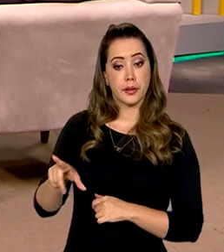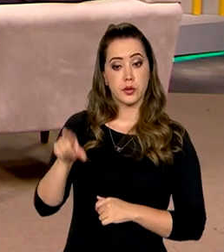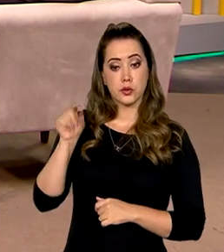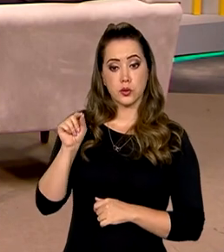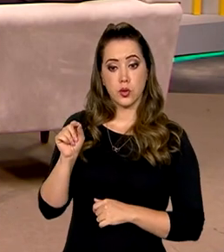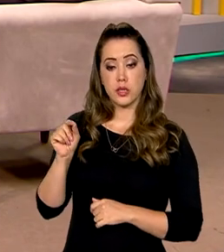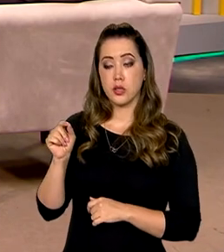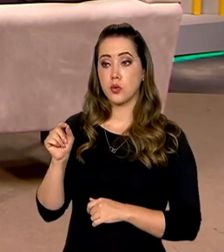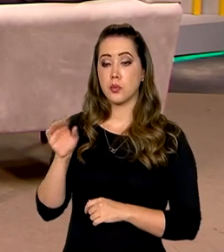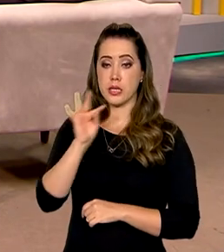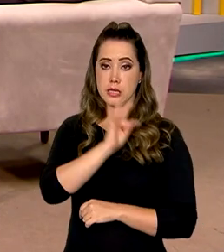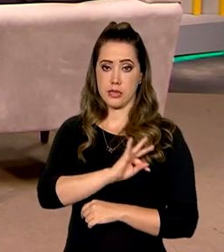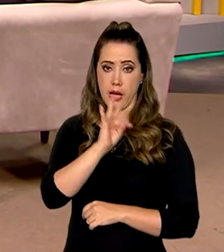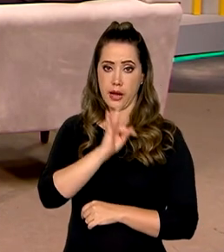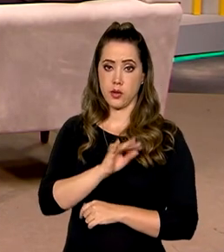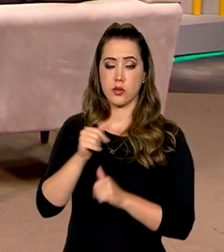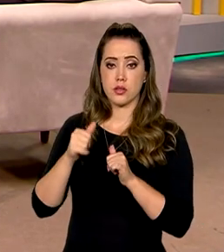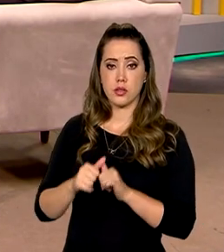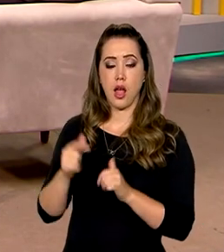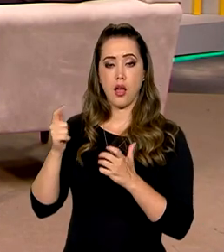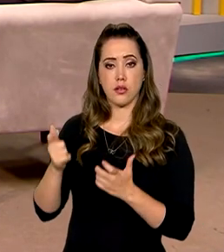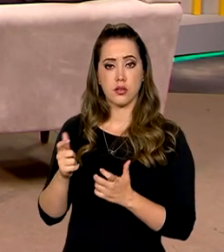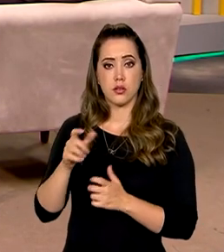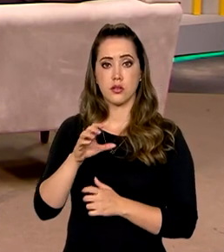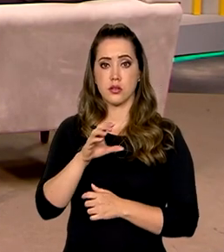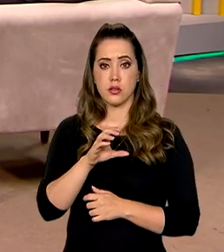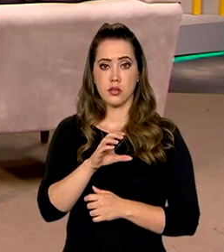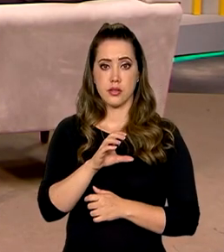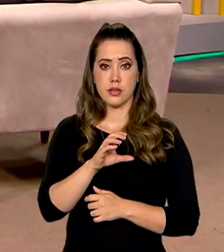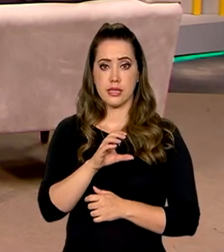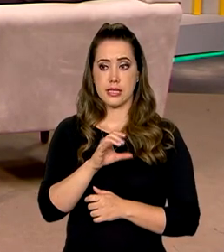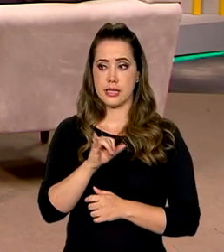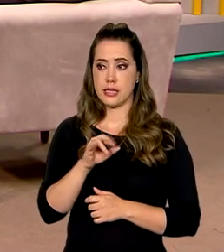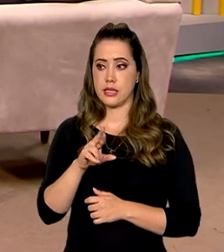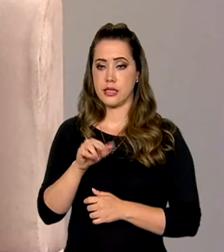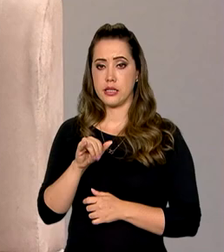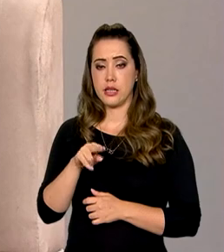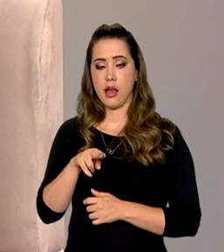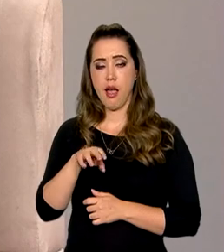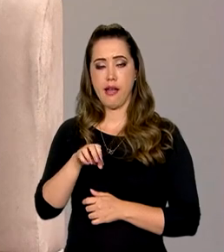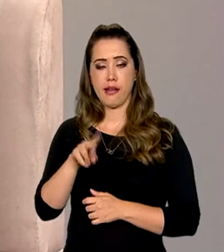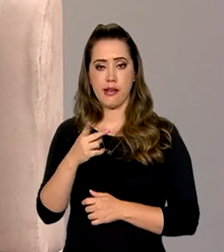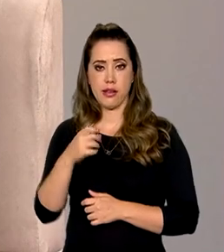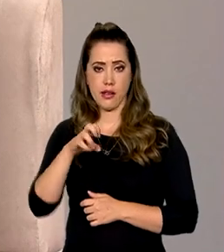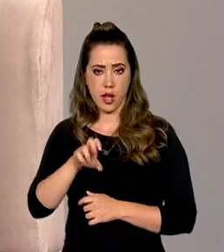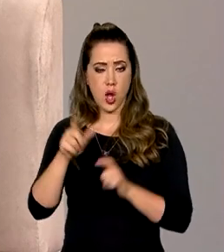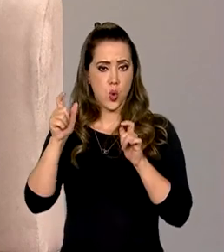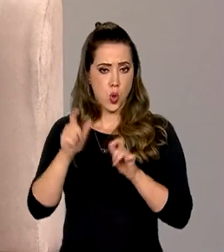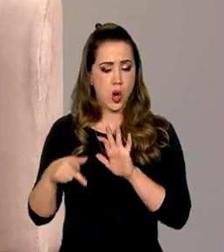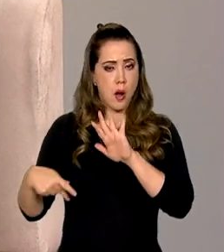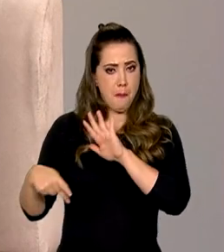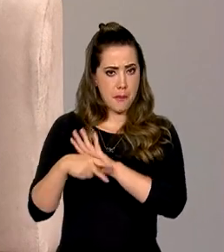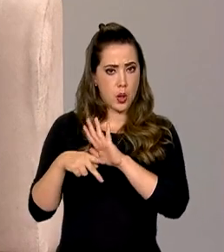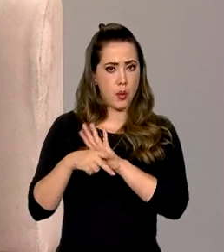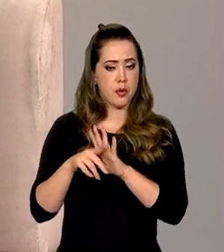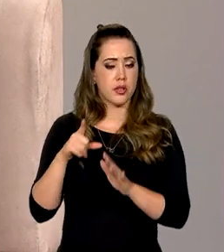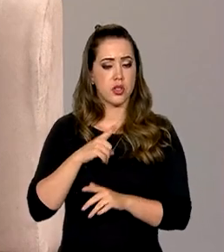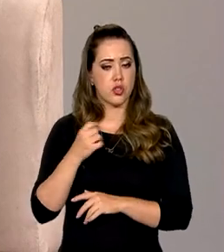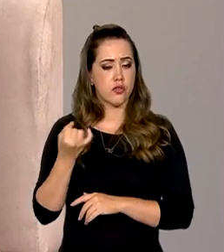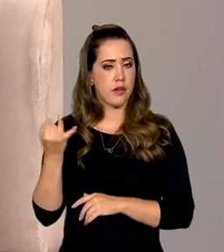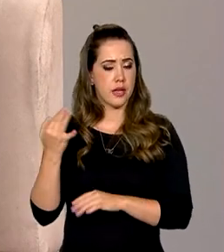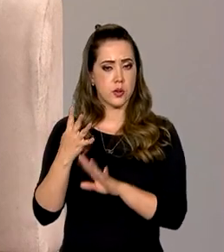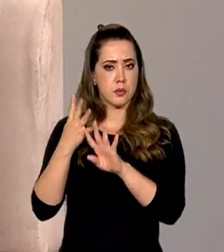essa imersão dos técnicos, na cidade de Sirinha, em Pernambuco, é, inclusive, um local onde há muitos